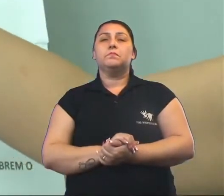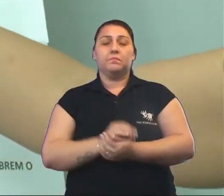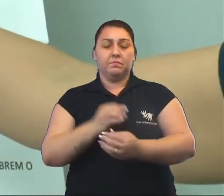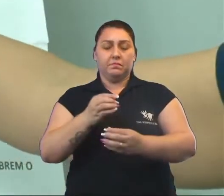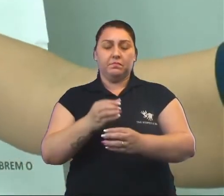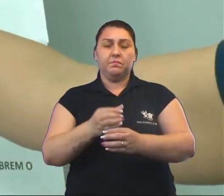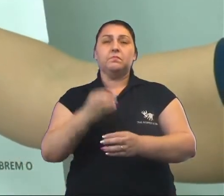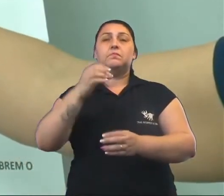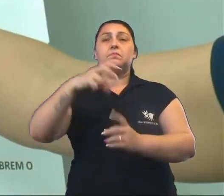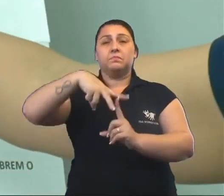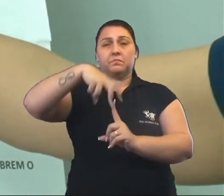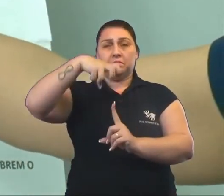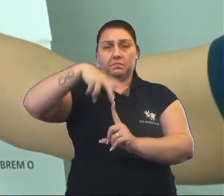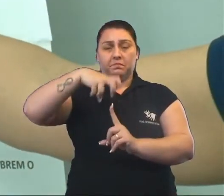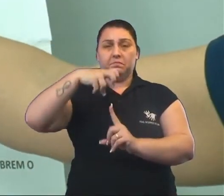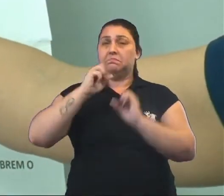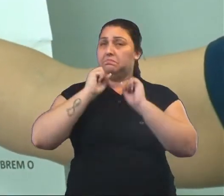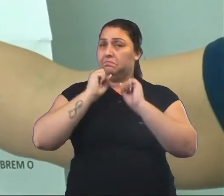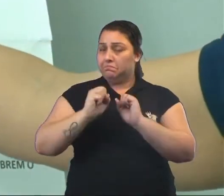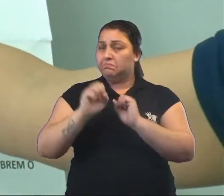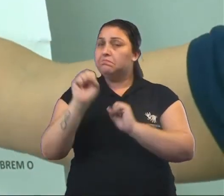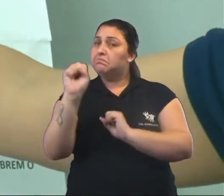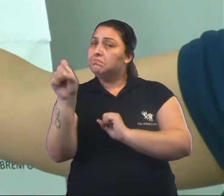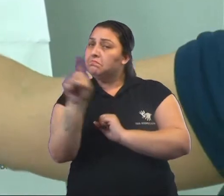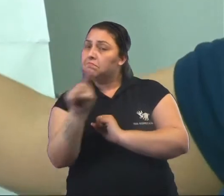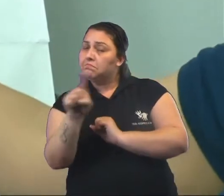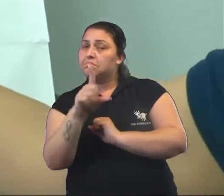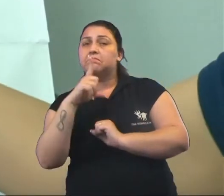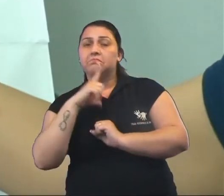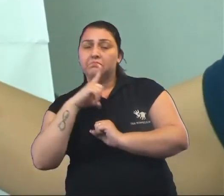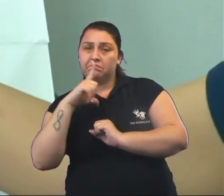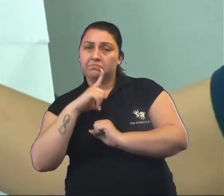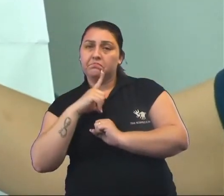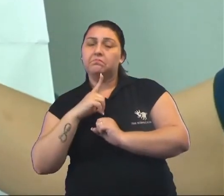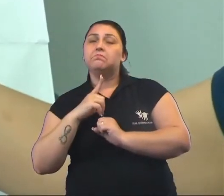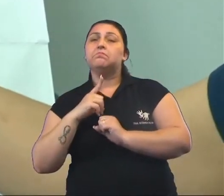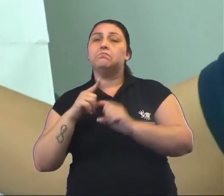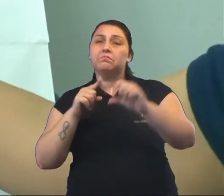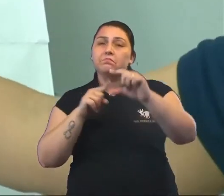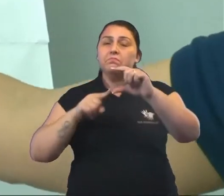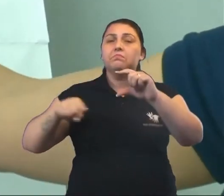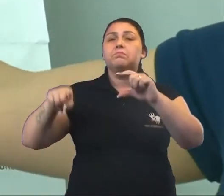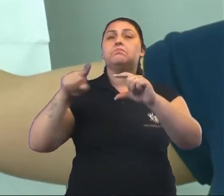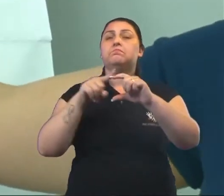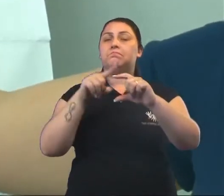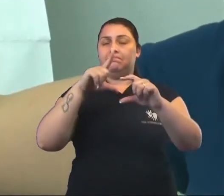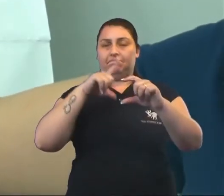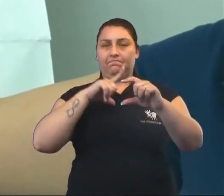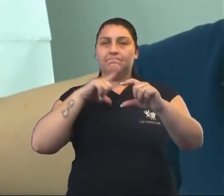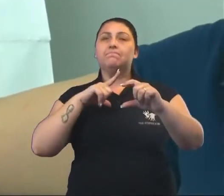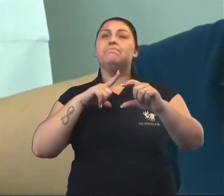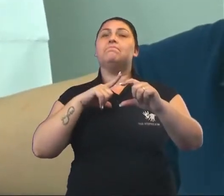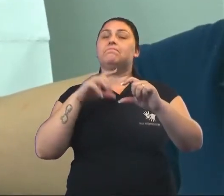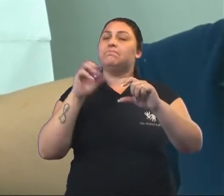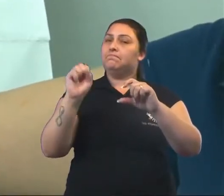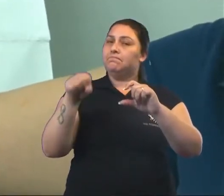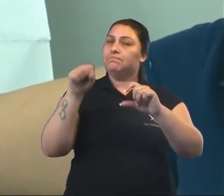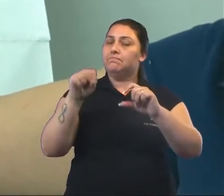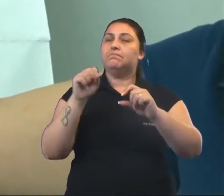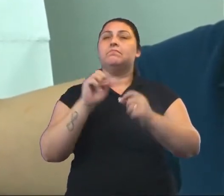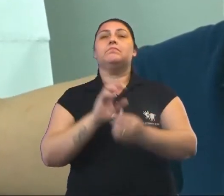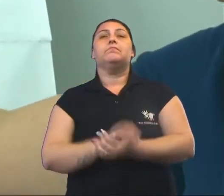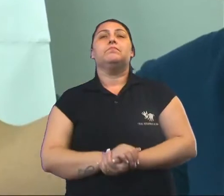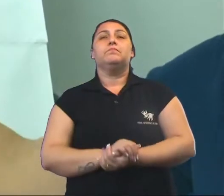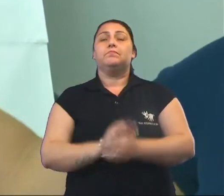objeto, pode ser considerado um corpo redondo? Sim ou não? Ela possui alguma superfície arredondada? Possui, sim. Então, vamos marcar um